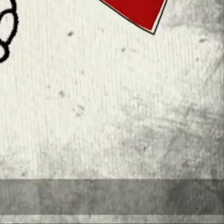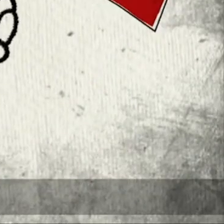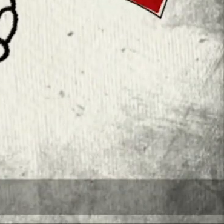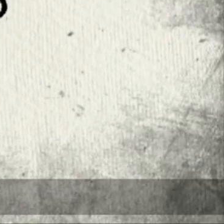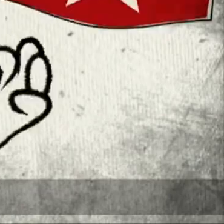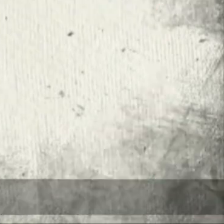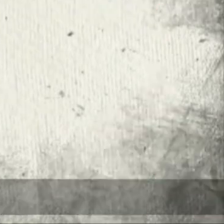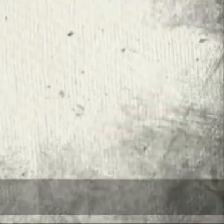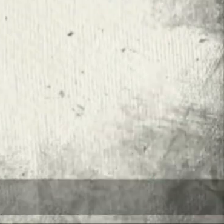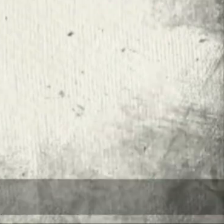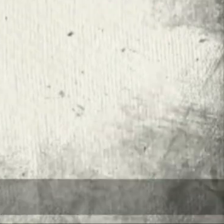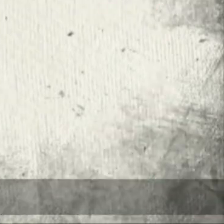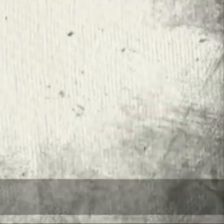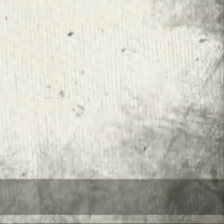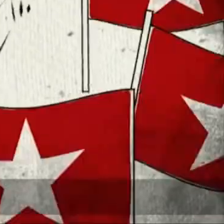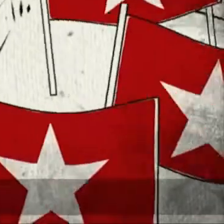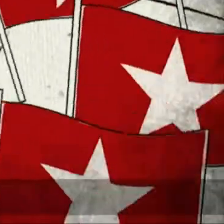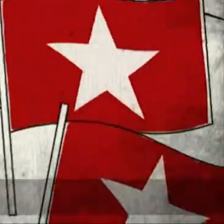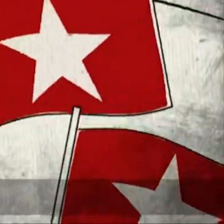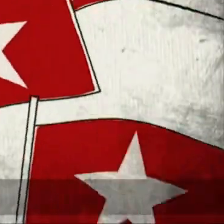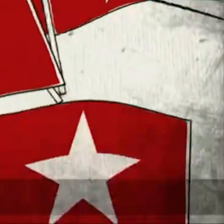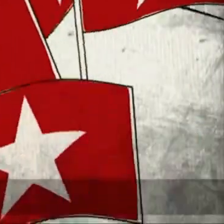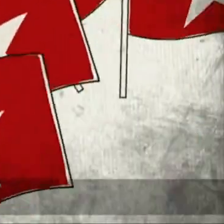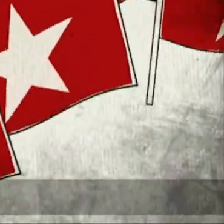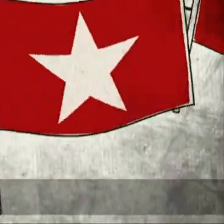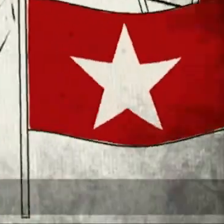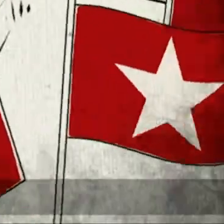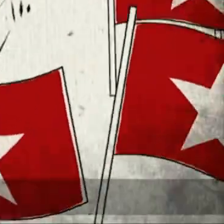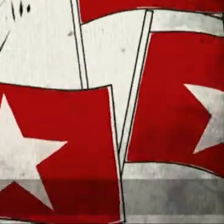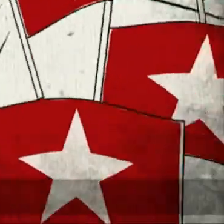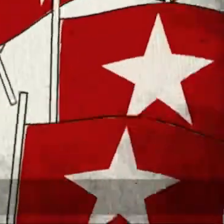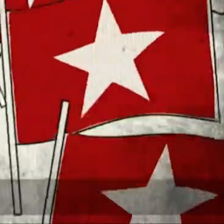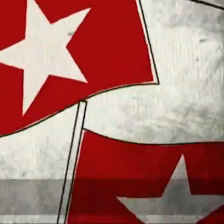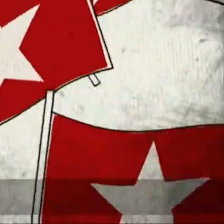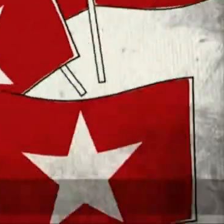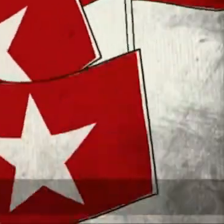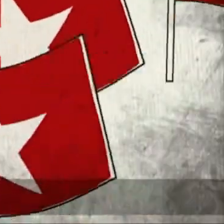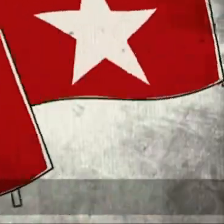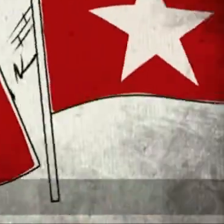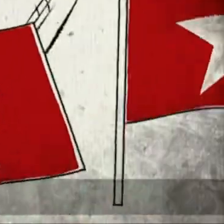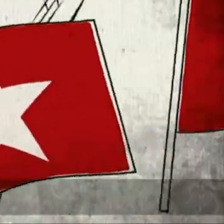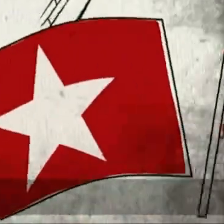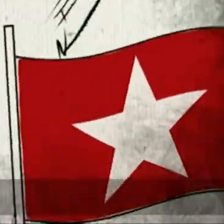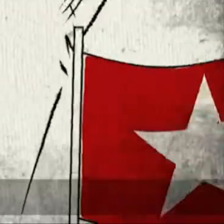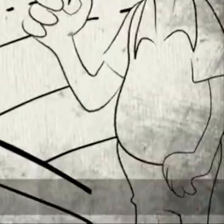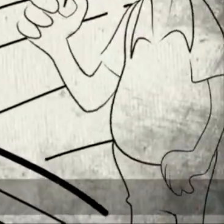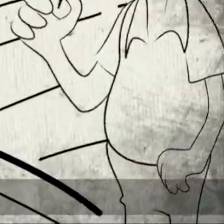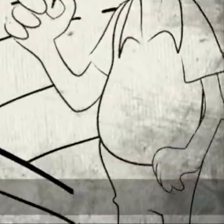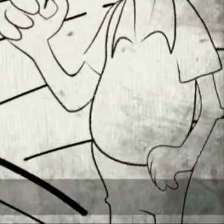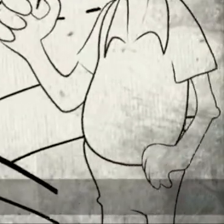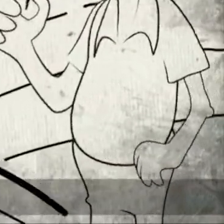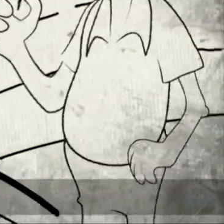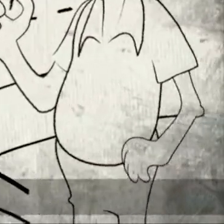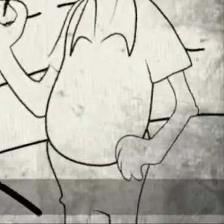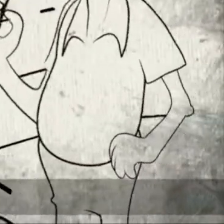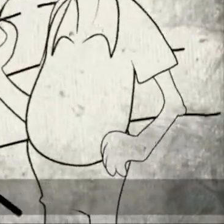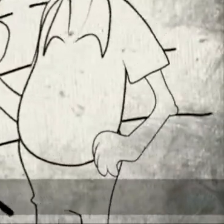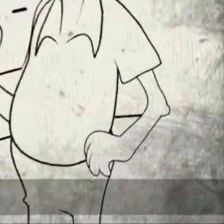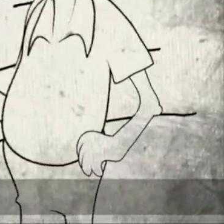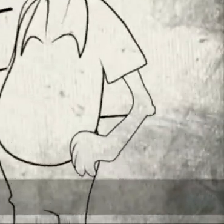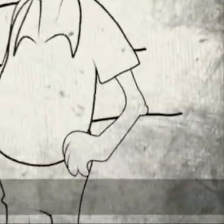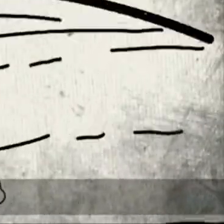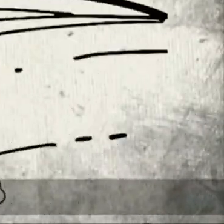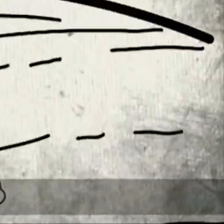de jeito nenhum. E laranja está em cima do muro, né? Está quase vermelho. Então você vai votar no Viana?